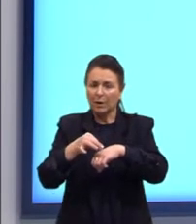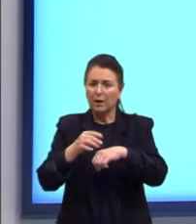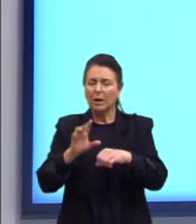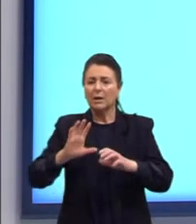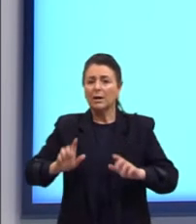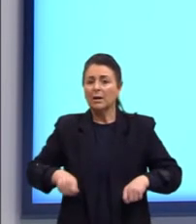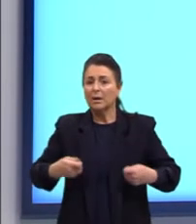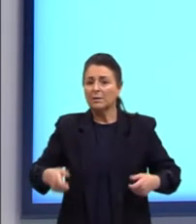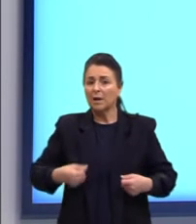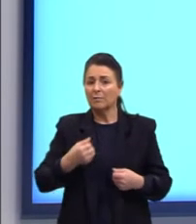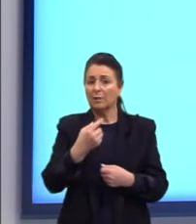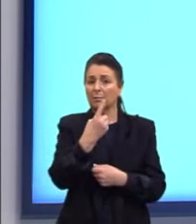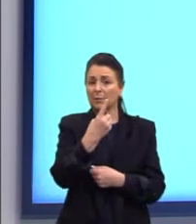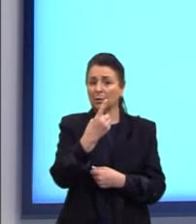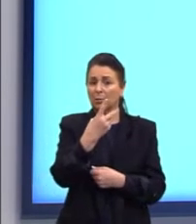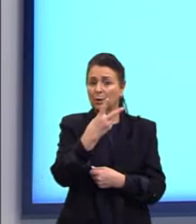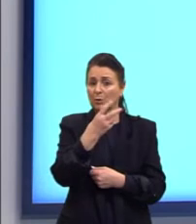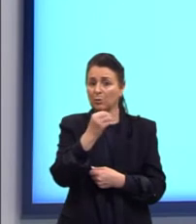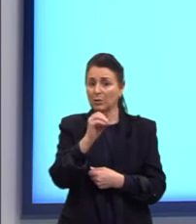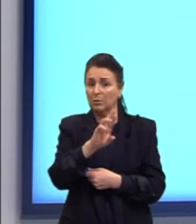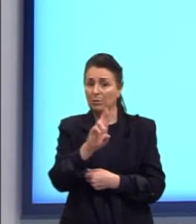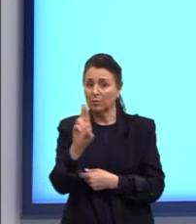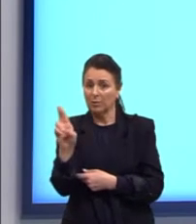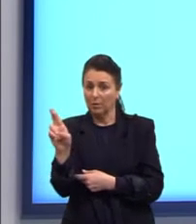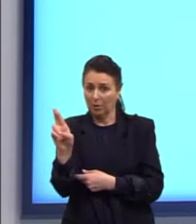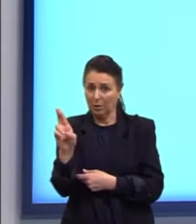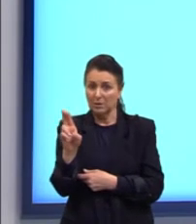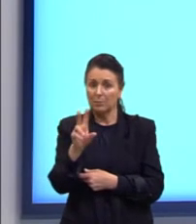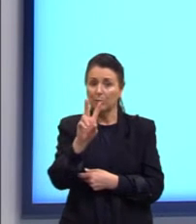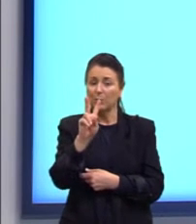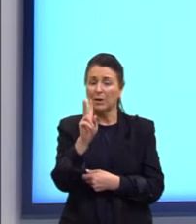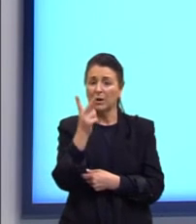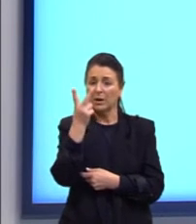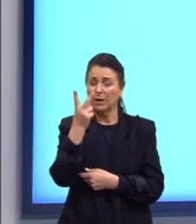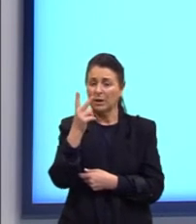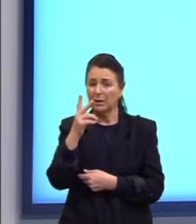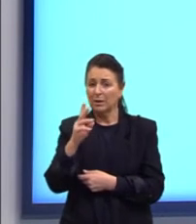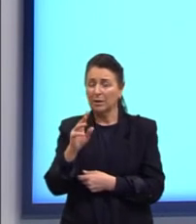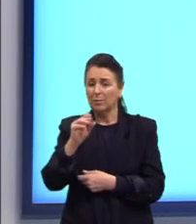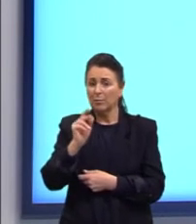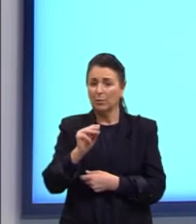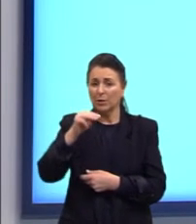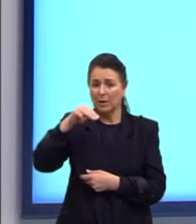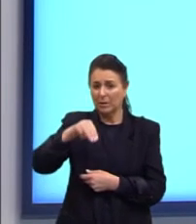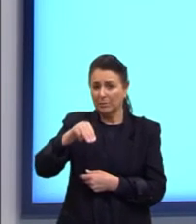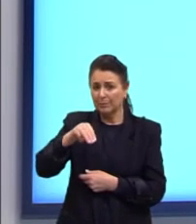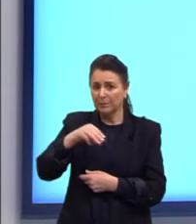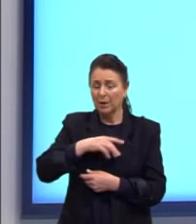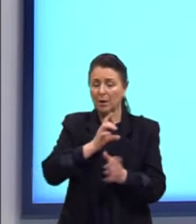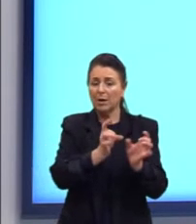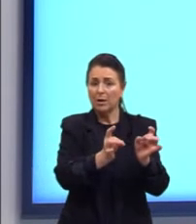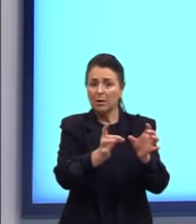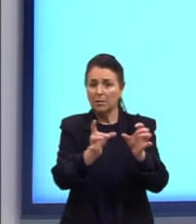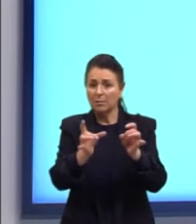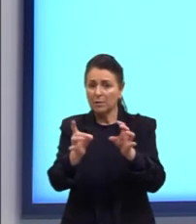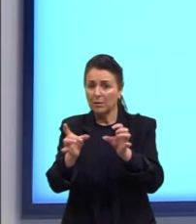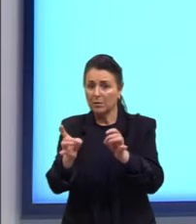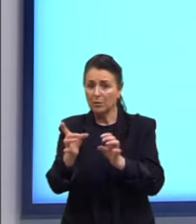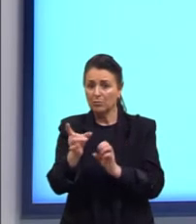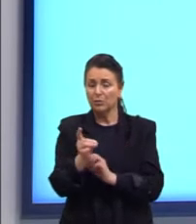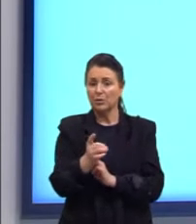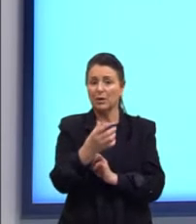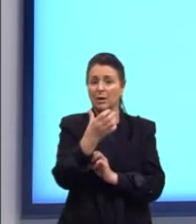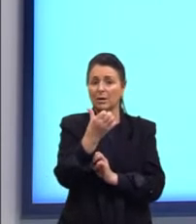por hectare plantado e vendia por R$ cada saca de 60 kg.